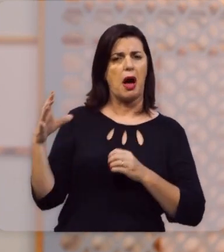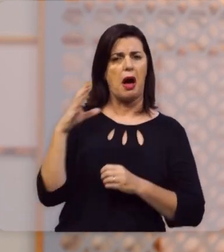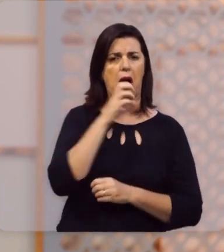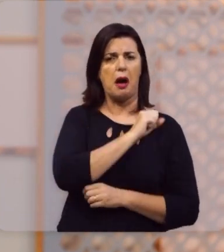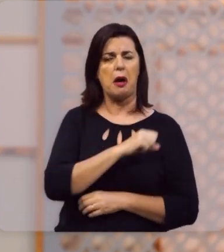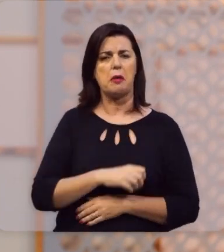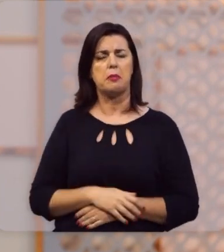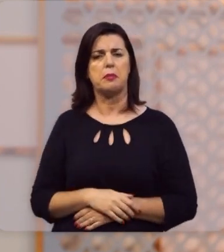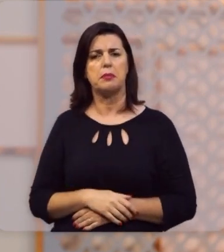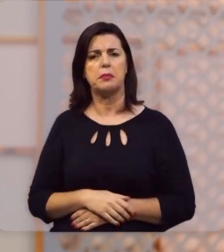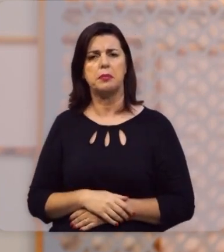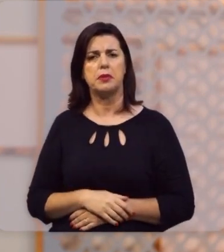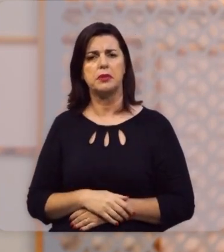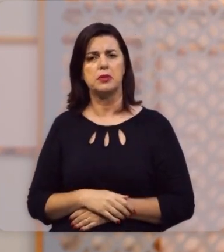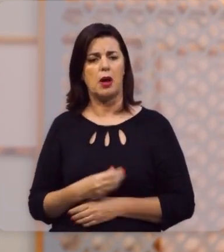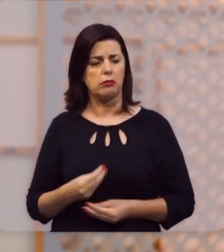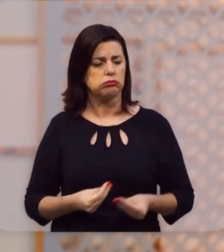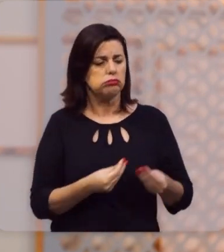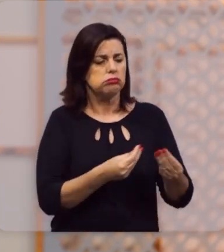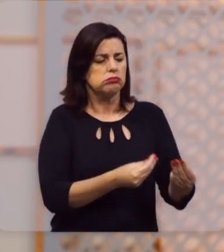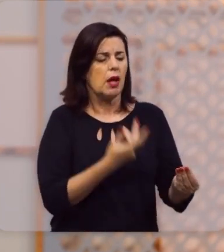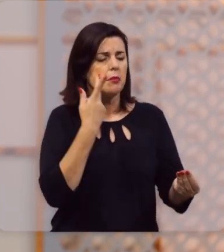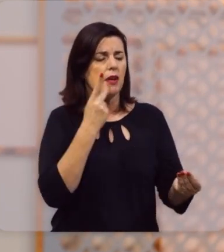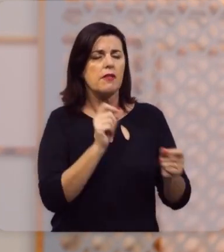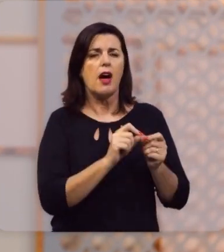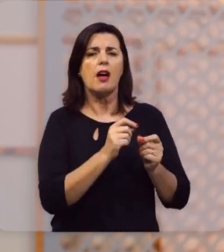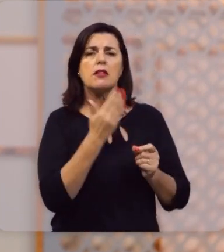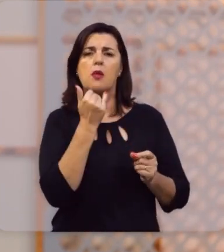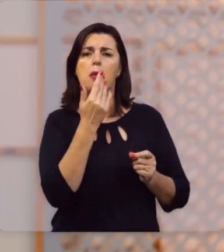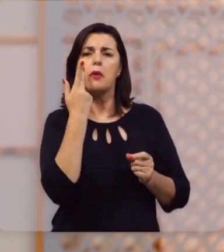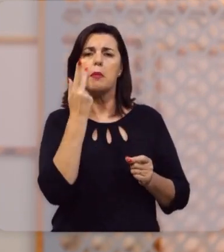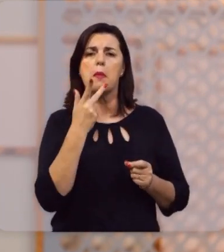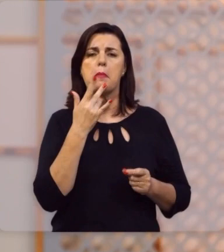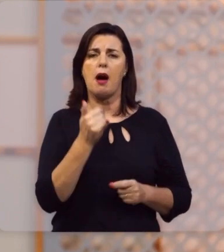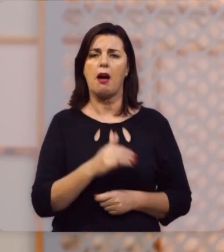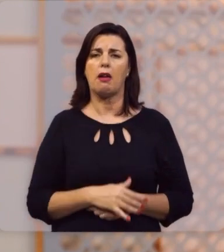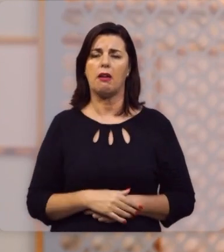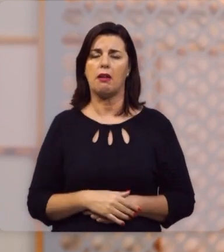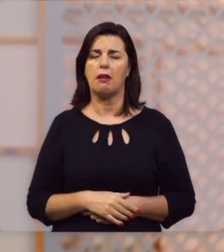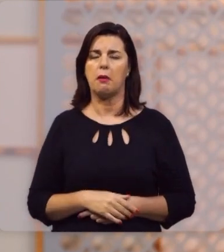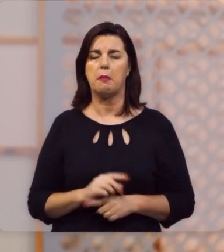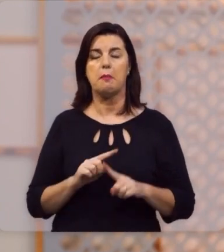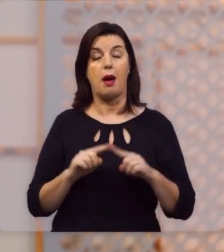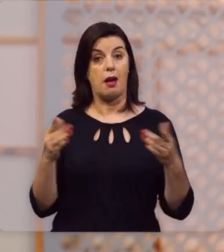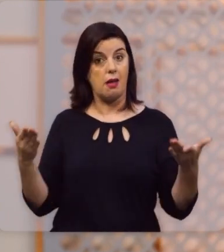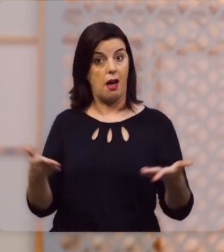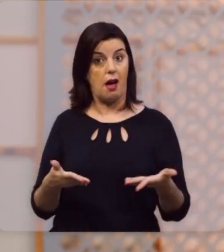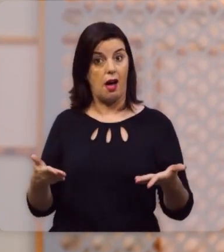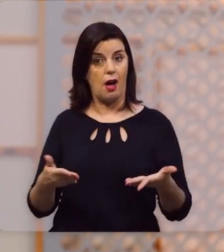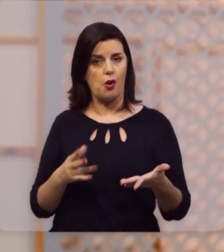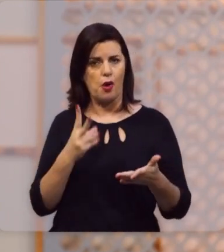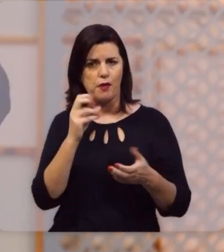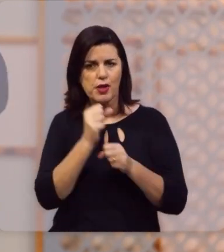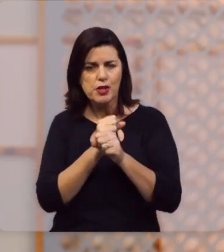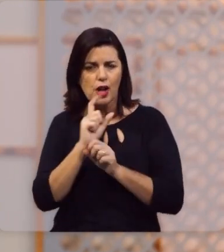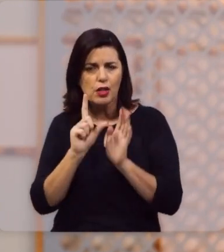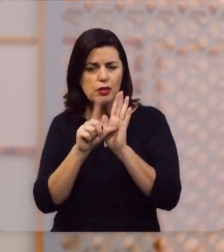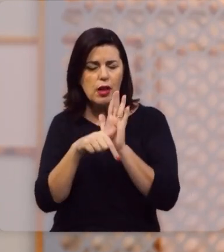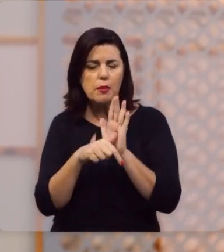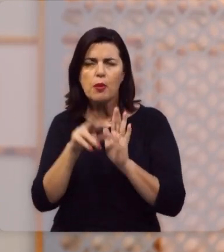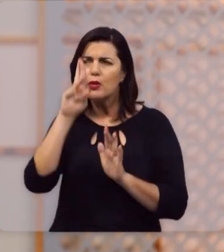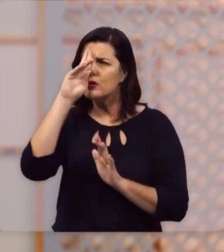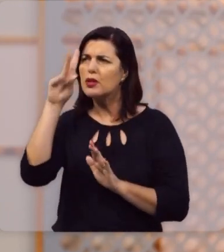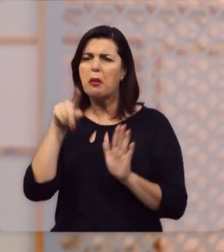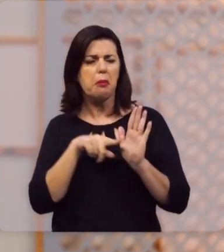rapidamente aquela caça, para que ele fizesse uma refeição para o seu pai. Mas agora, 20 anos